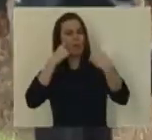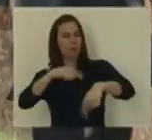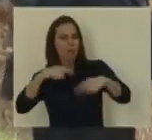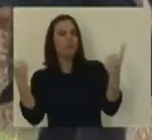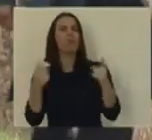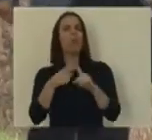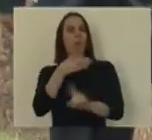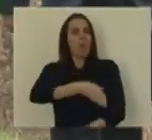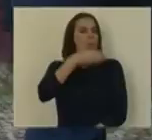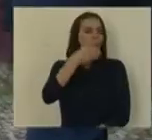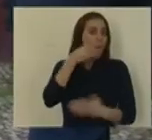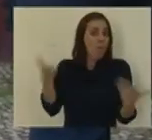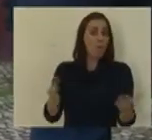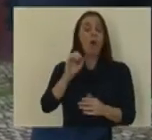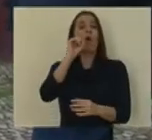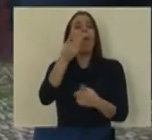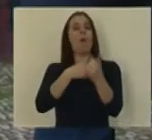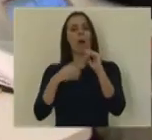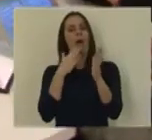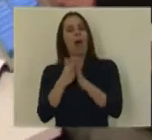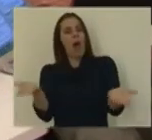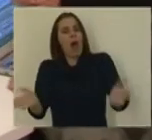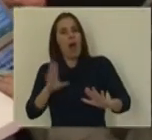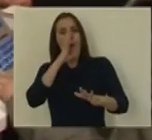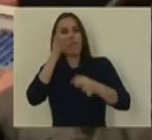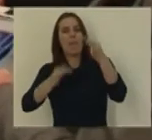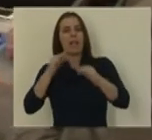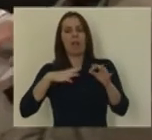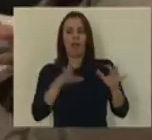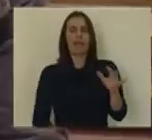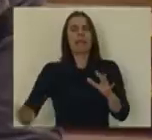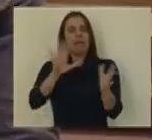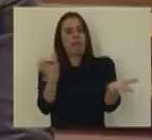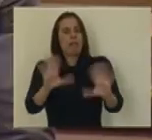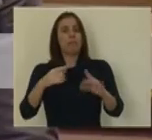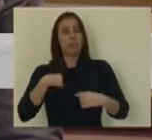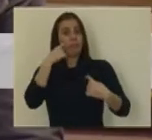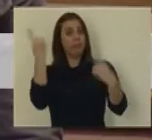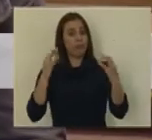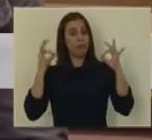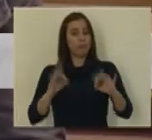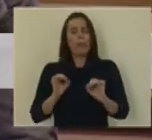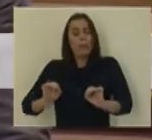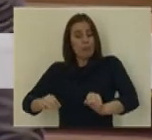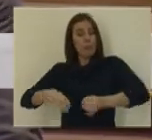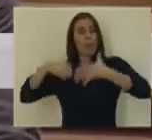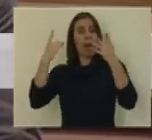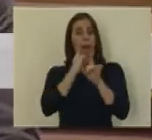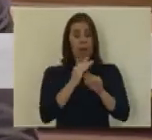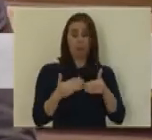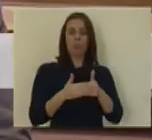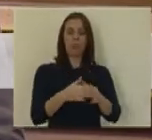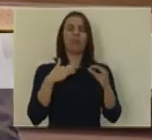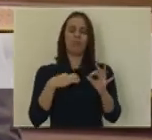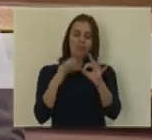públicos, comboios ou contra a exploração de petróleo no nosso território. Manifestámos desde o início destes processos